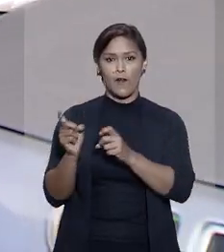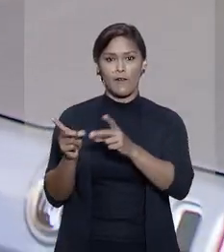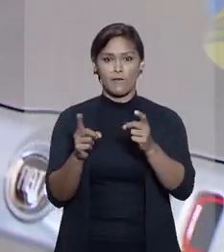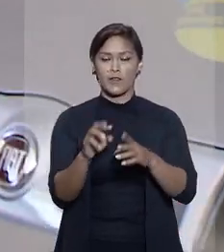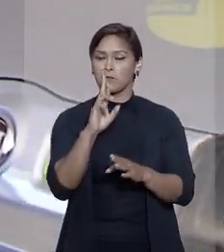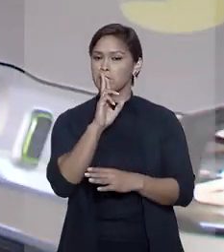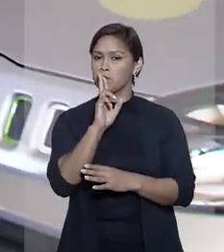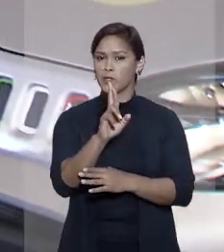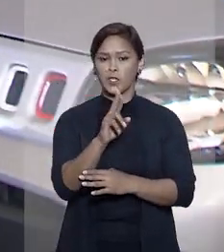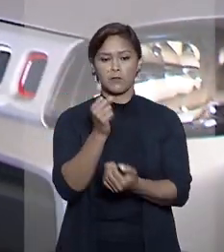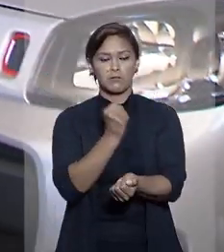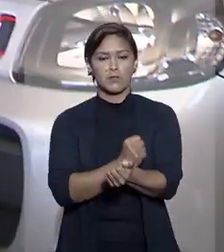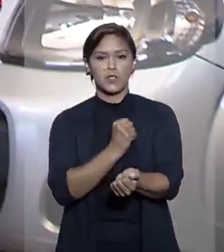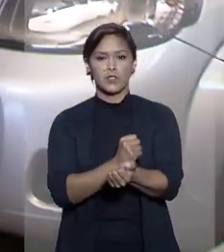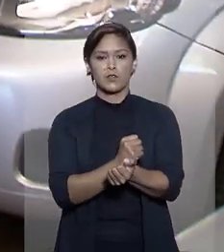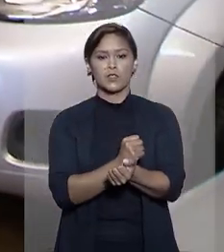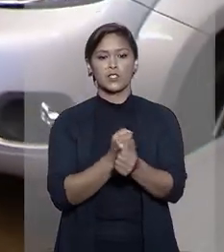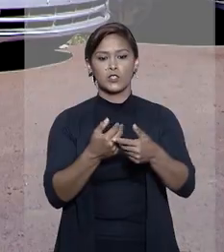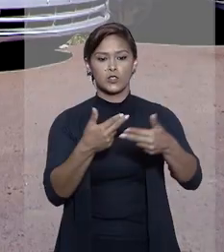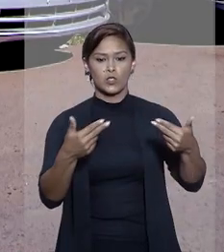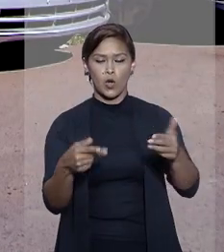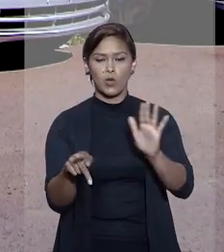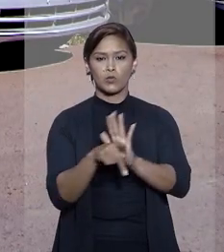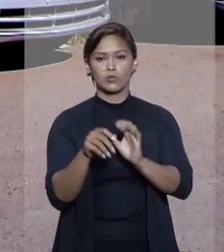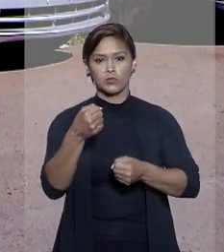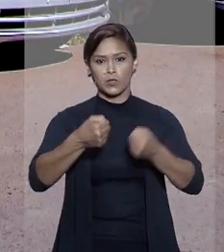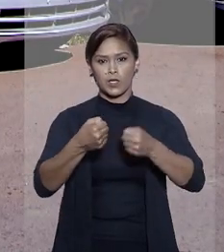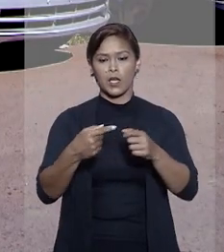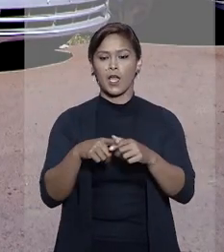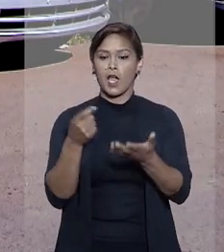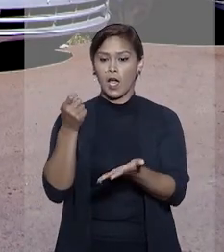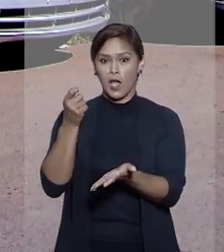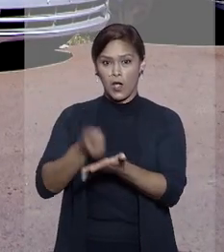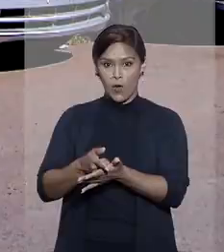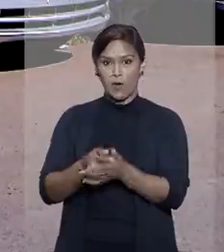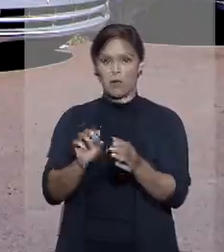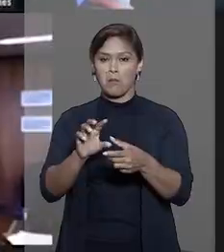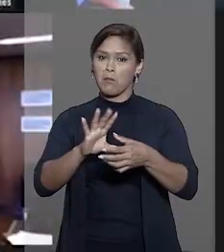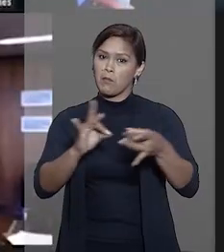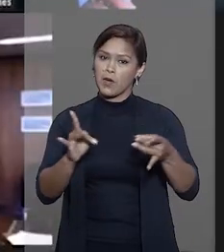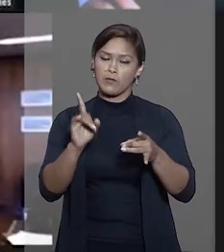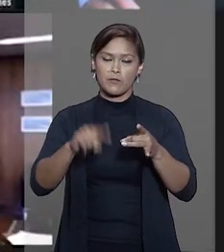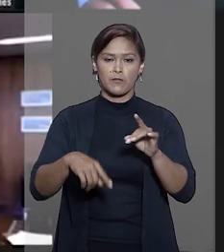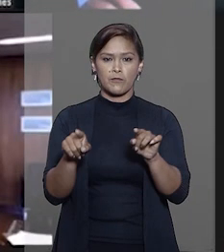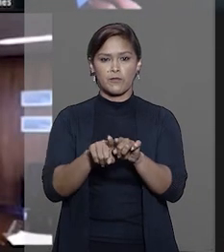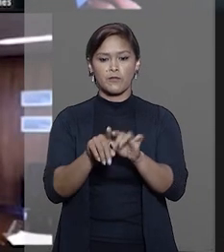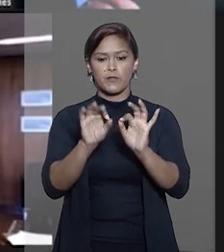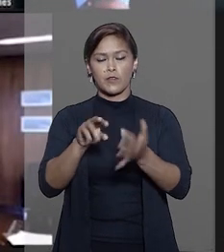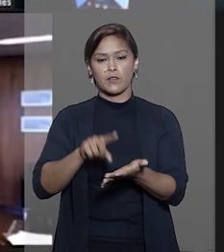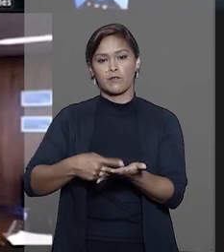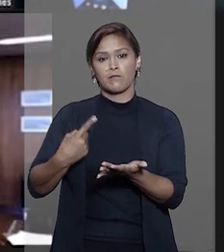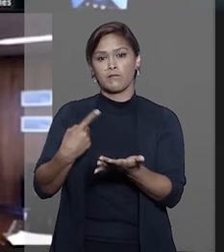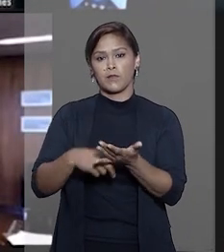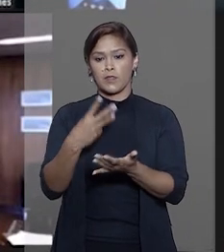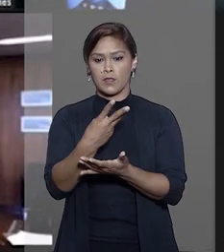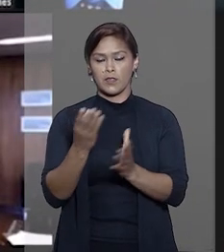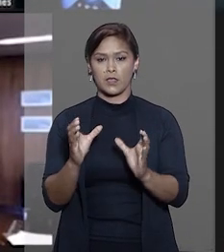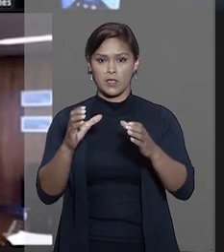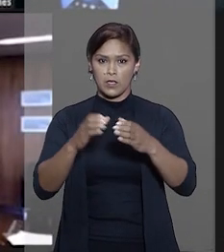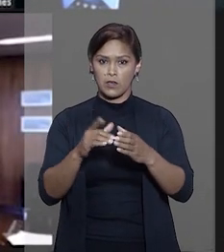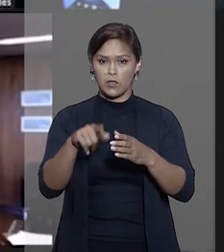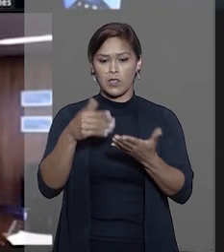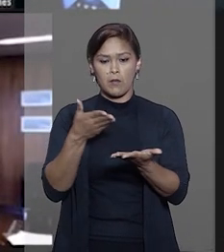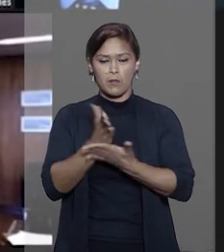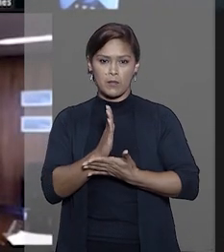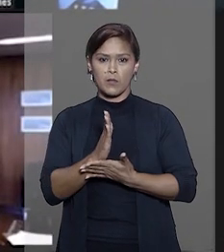não respondem pelos vícios do produto, mesmo que a compra seja desfeita. O entendimento foi firmado pela terceira turma